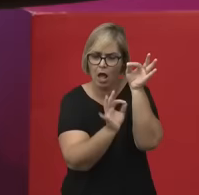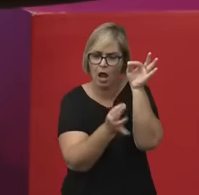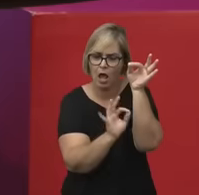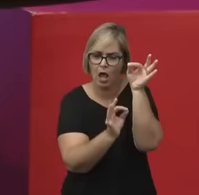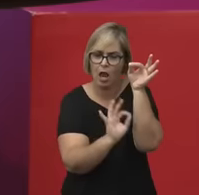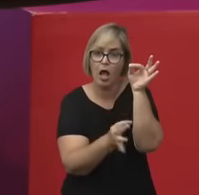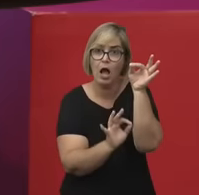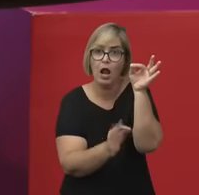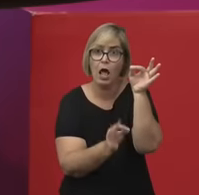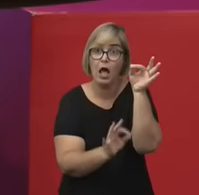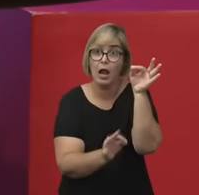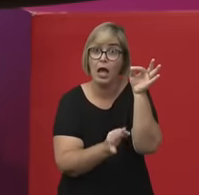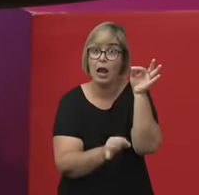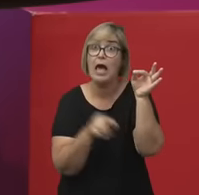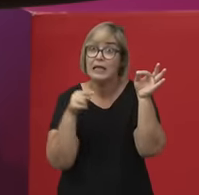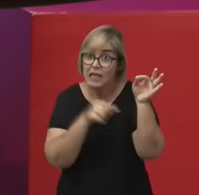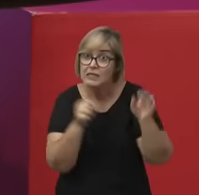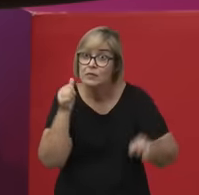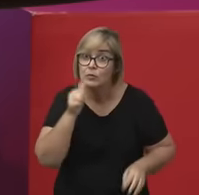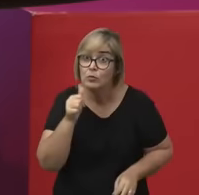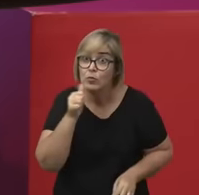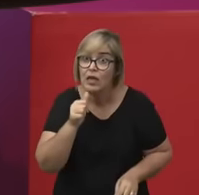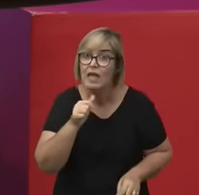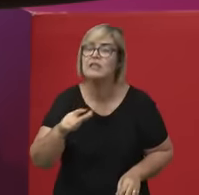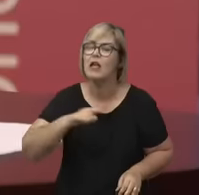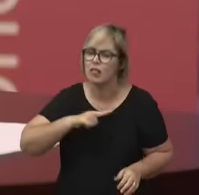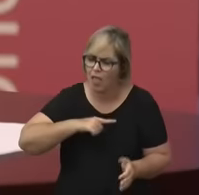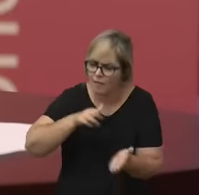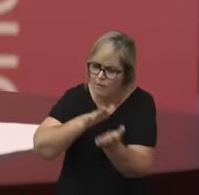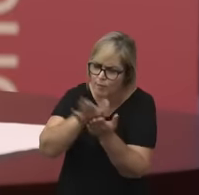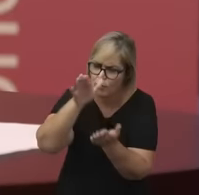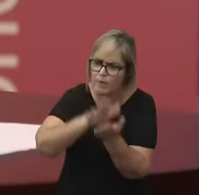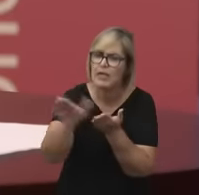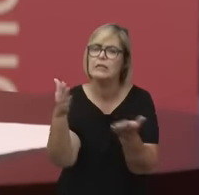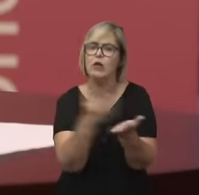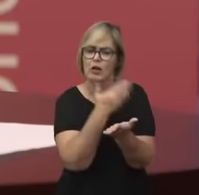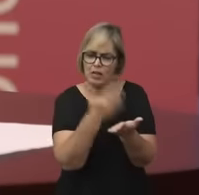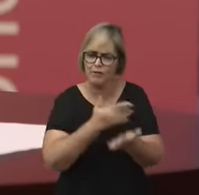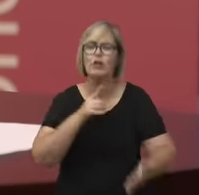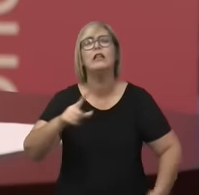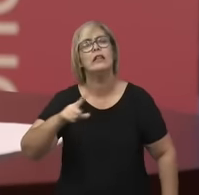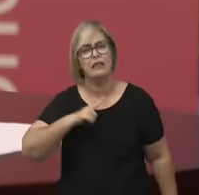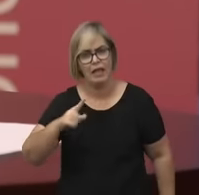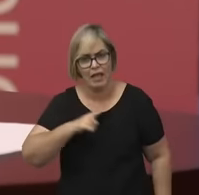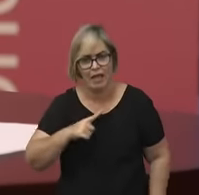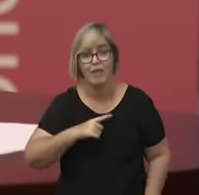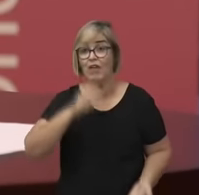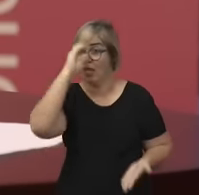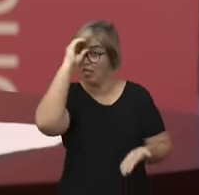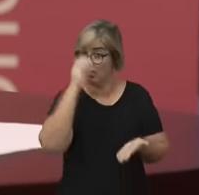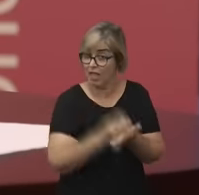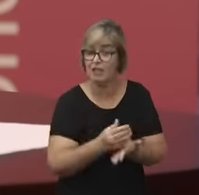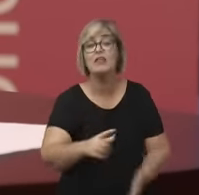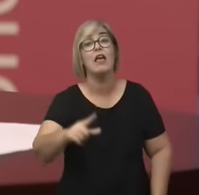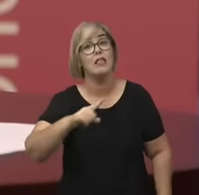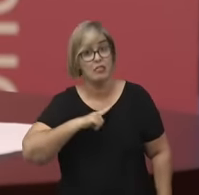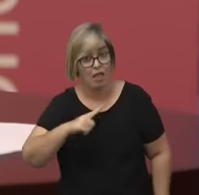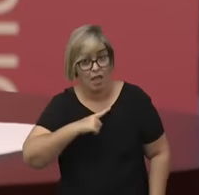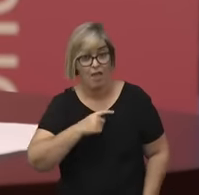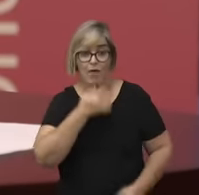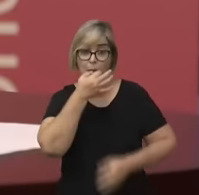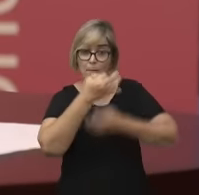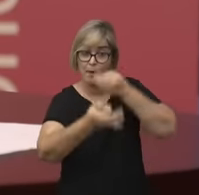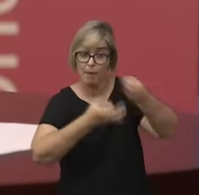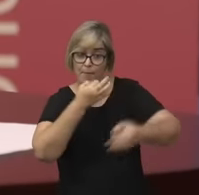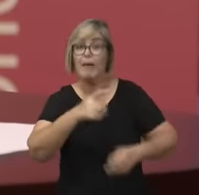mulheres publicaram livros, que essas mulheres construíram teses, argumentos e que esses argumentos tiveram efeito